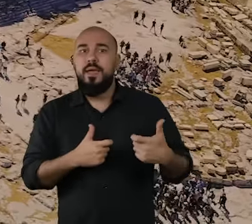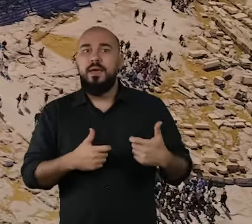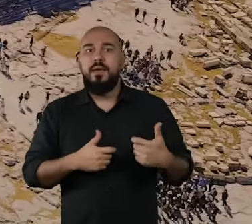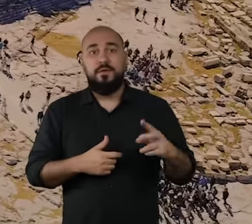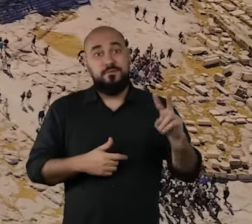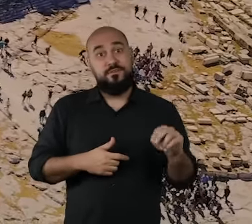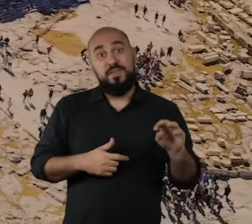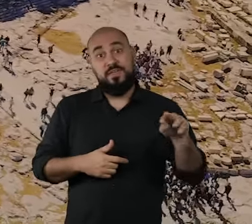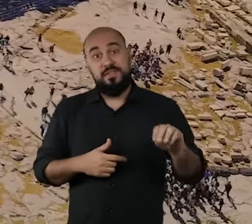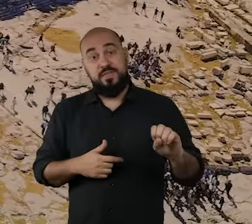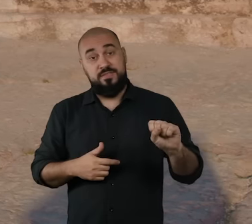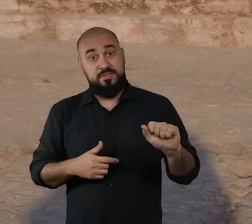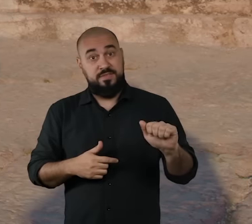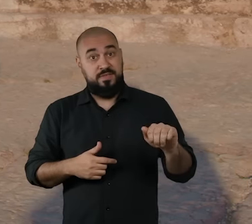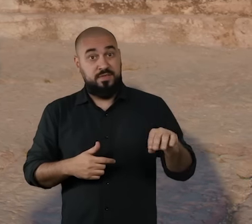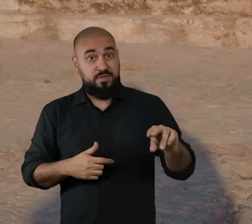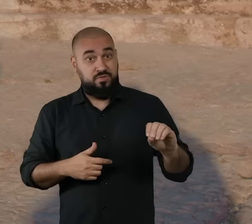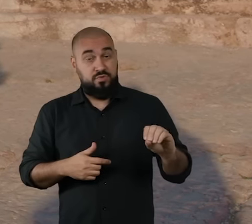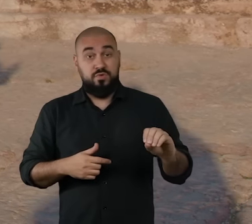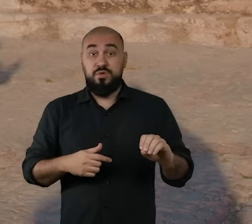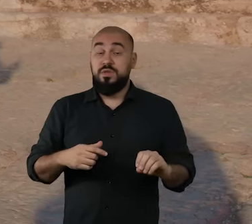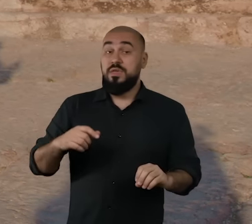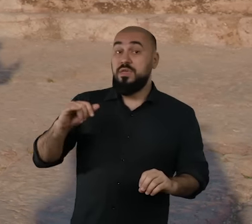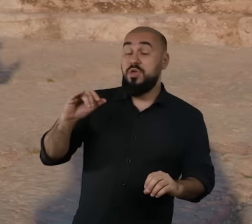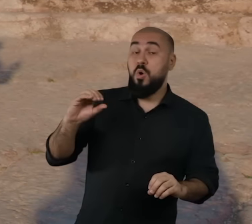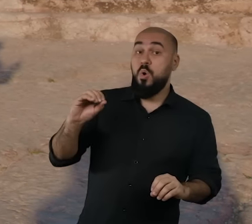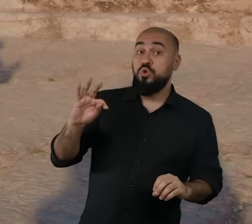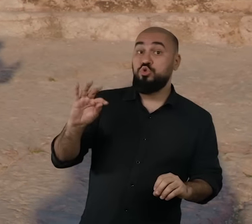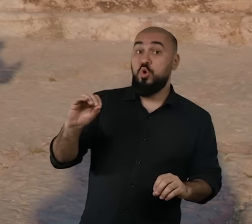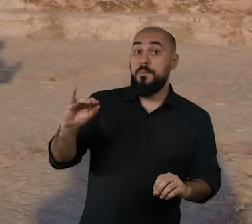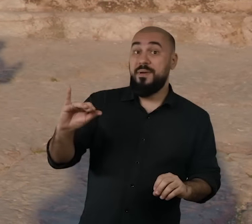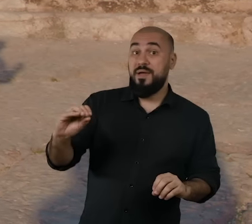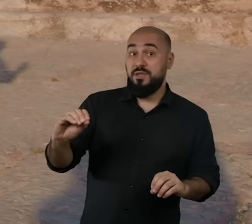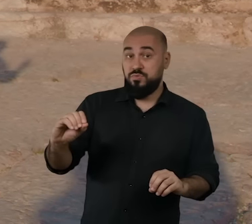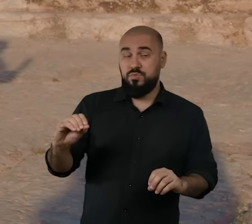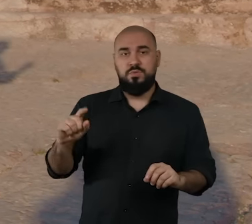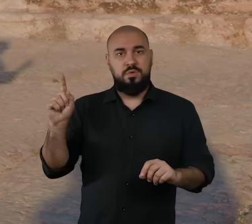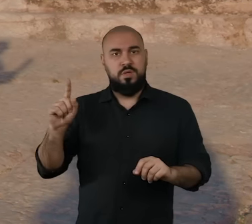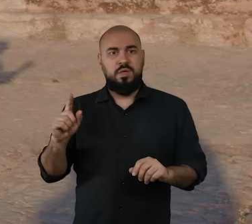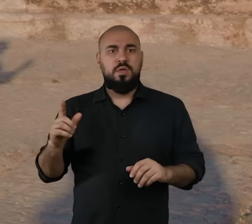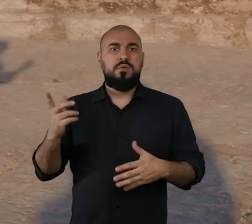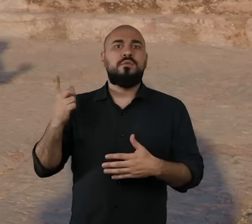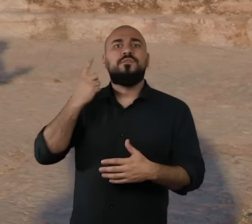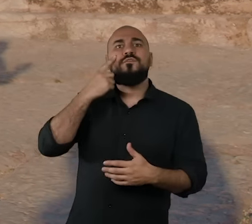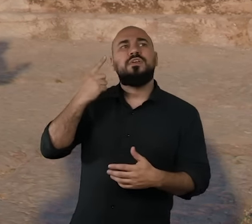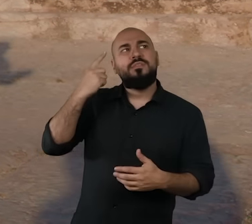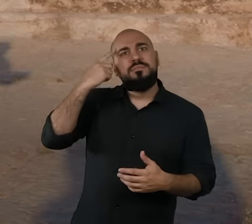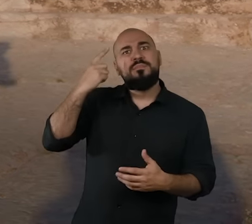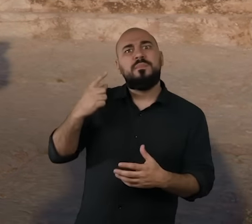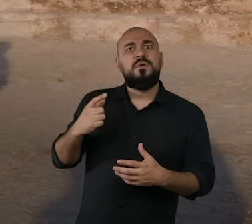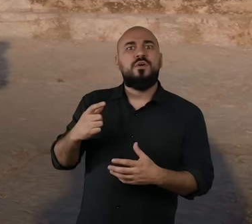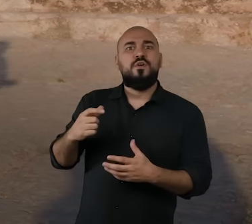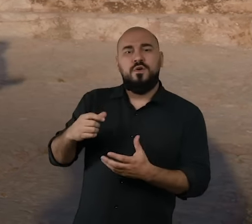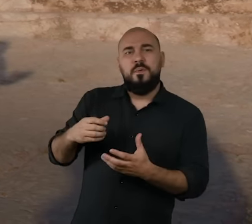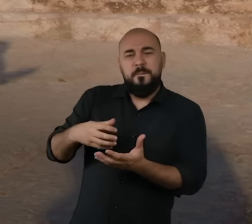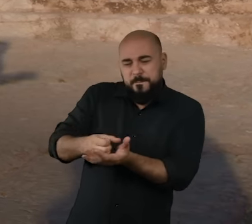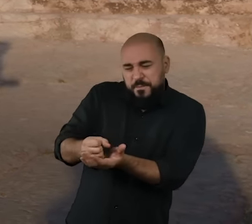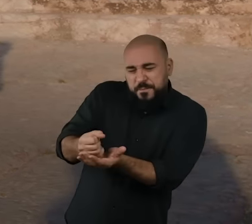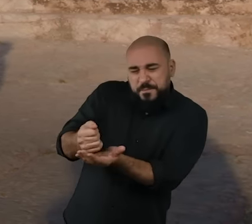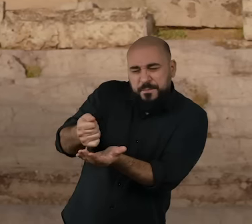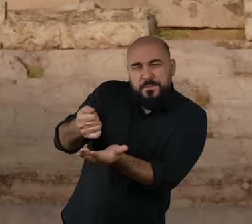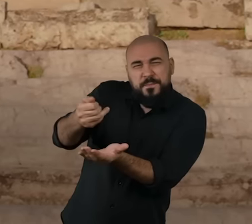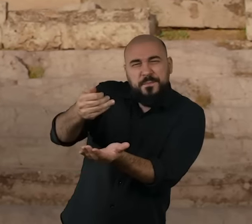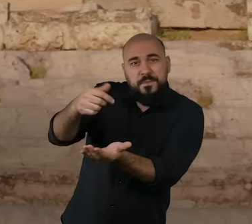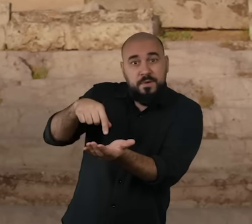contra o Império Otomano. E alguém teve a infeliz ideia de guardar aqui dentro pólvora, como se fosse um